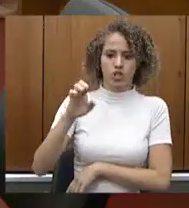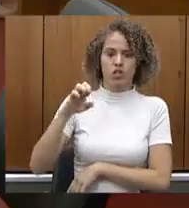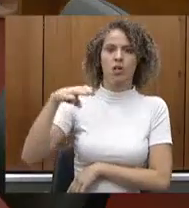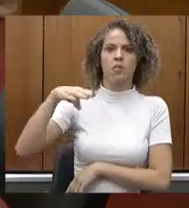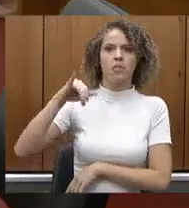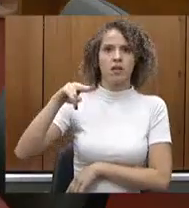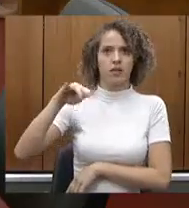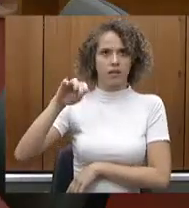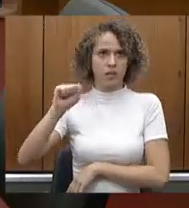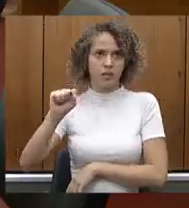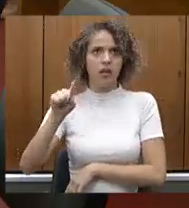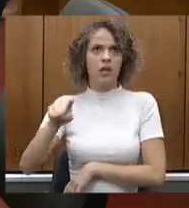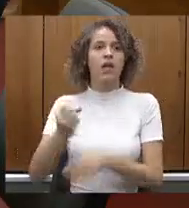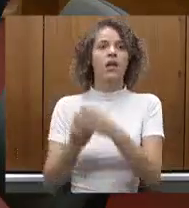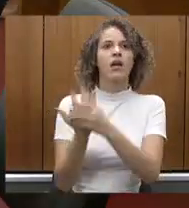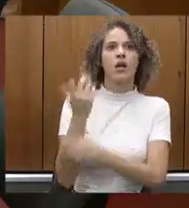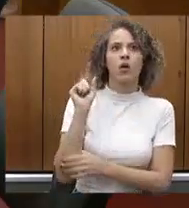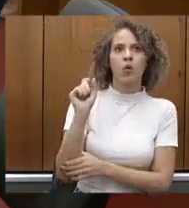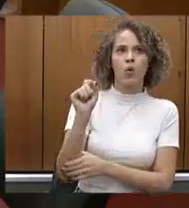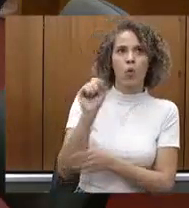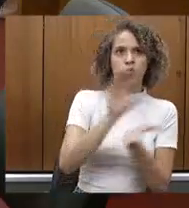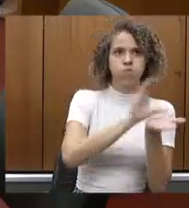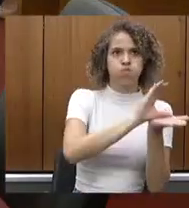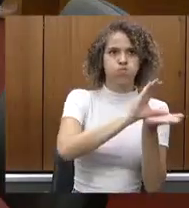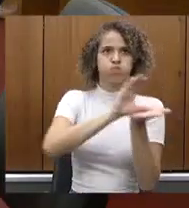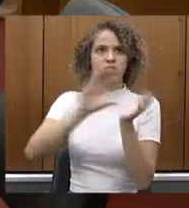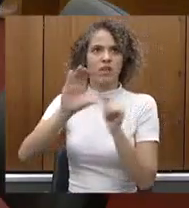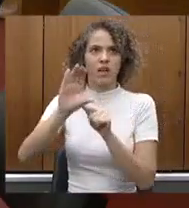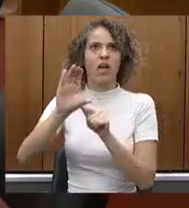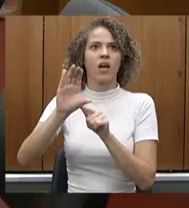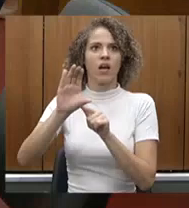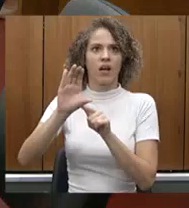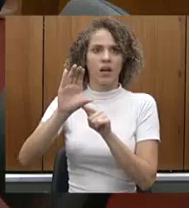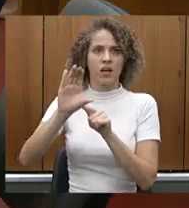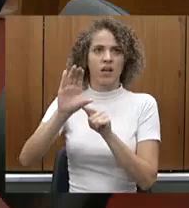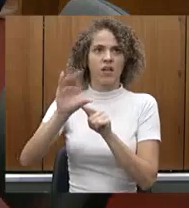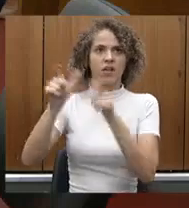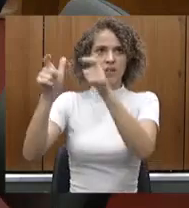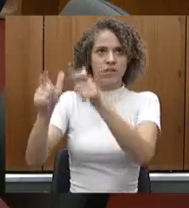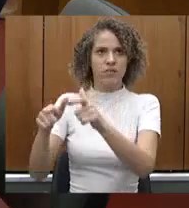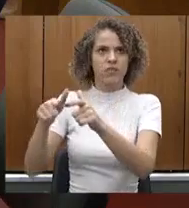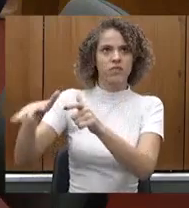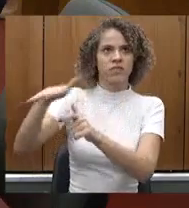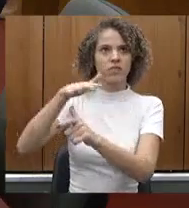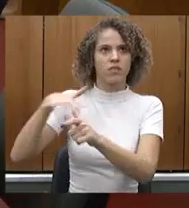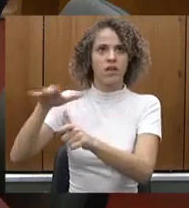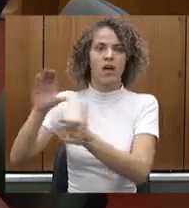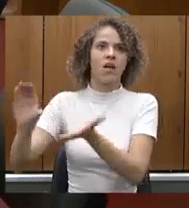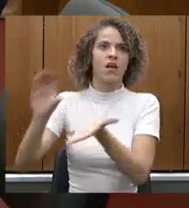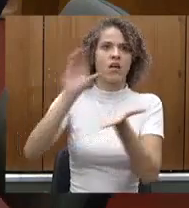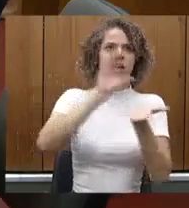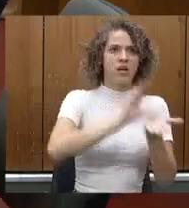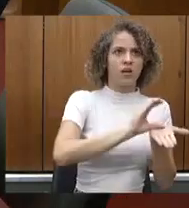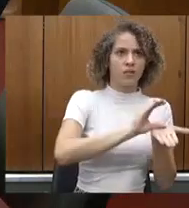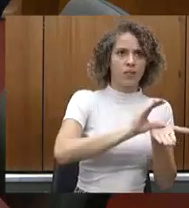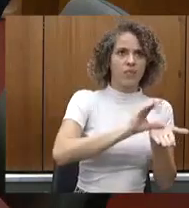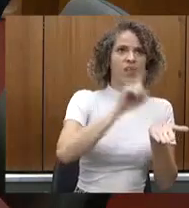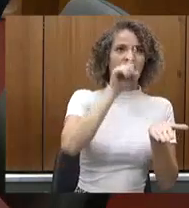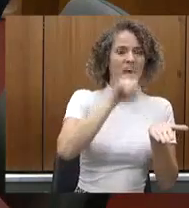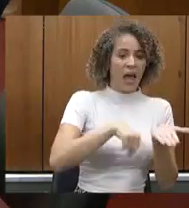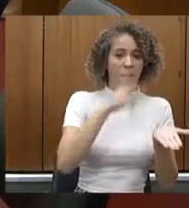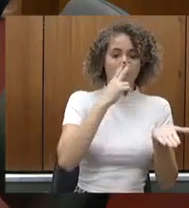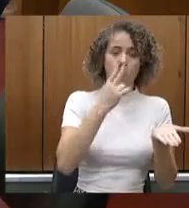por exemplo uma vez que o recurso do PPI da MAC dele está lá no norte não migra para cá então é muito